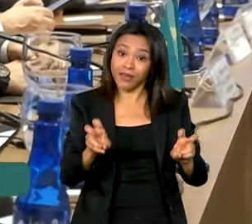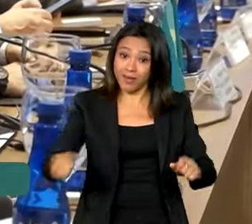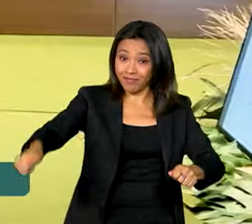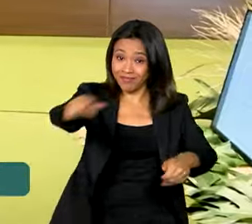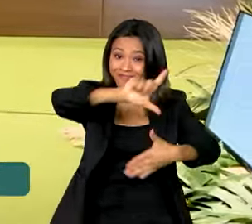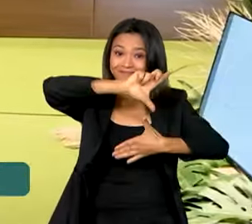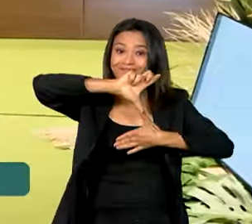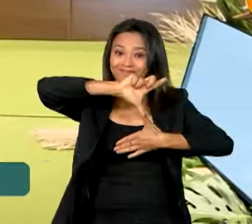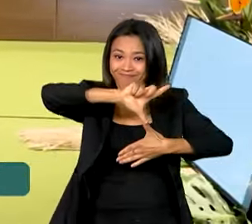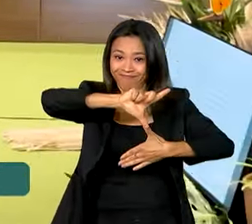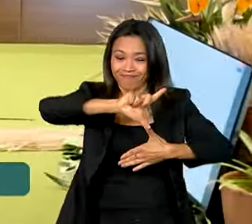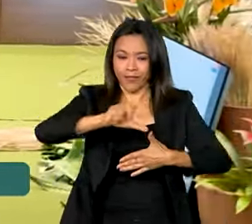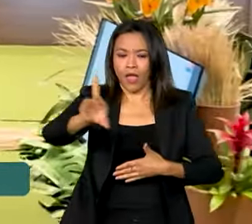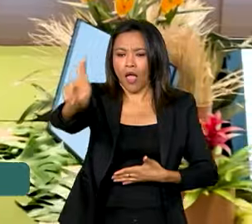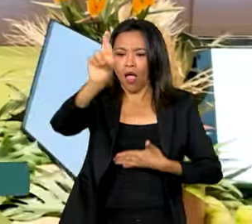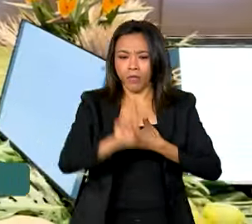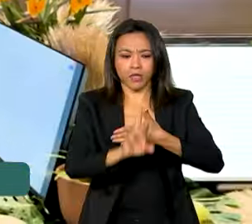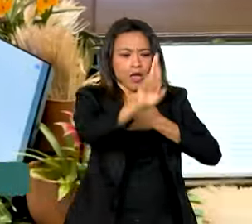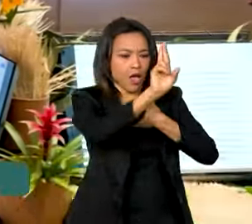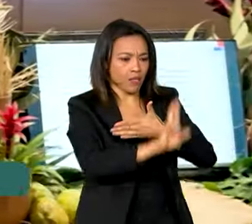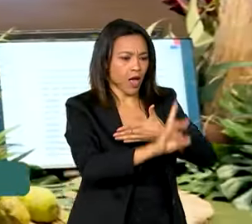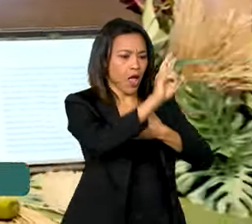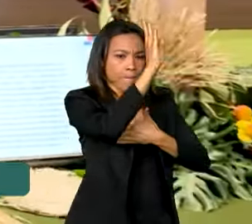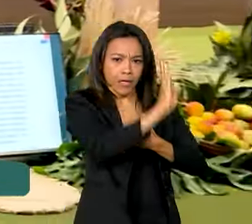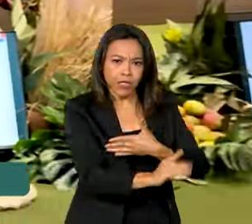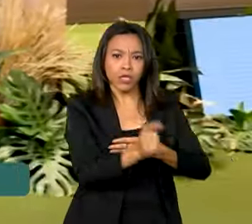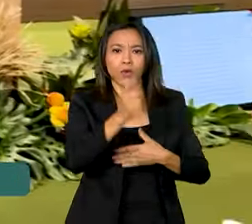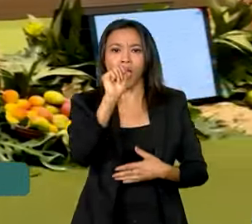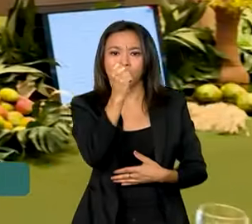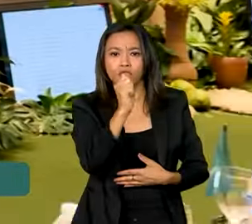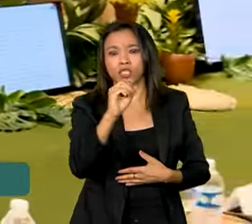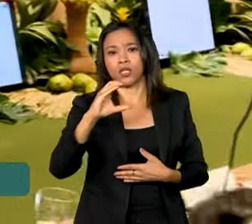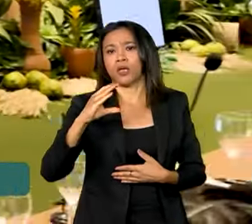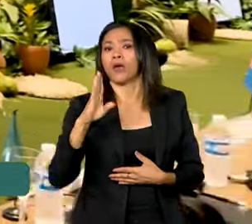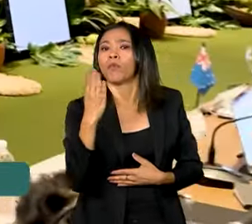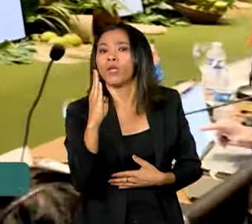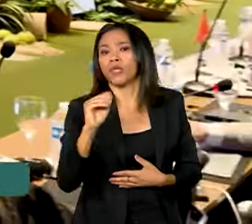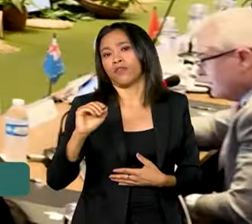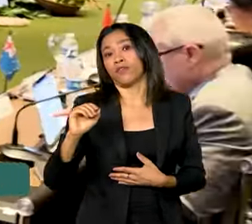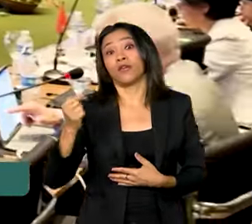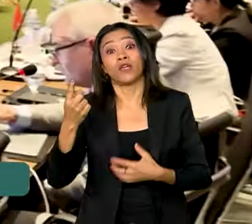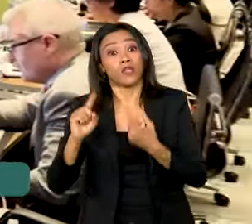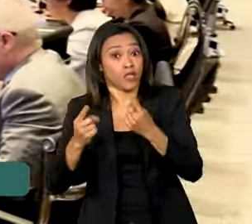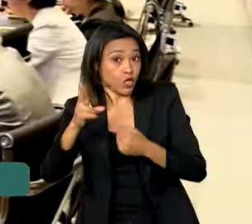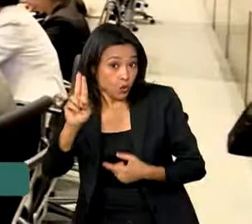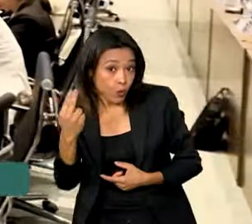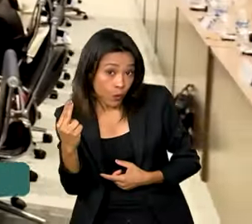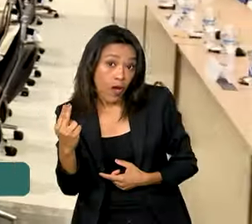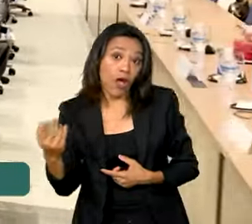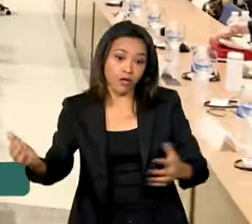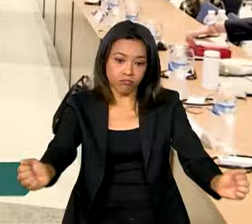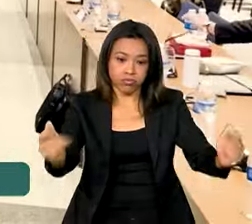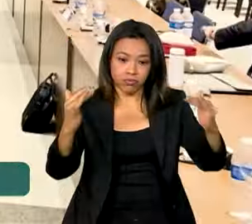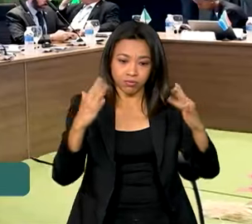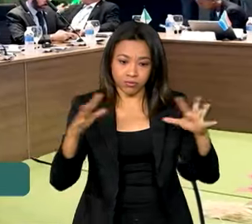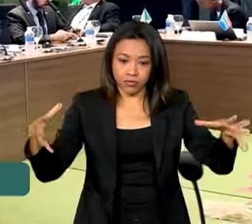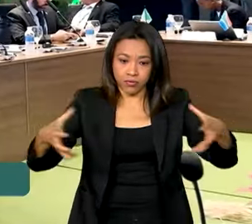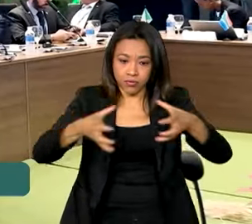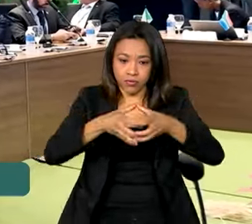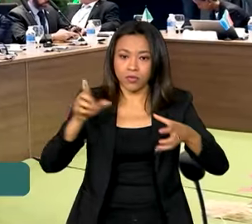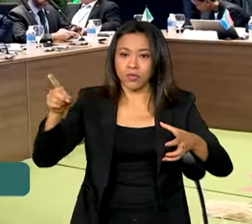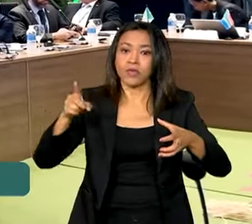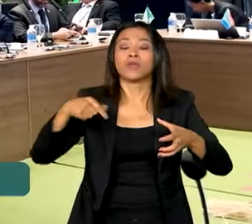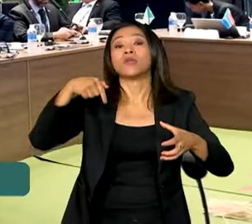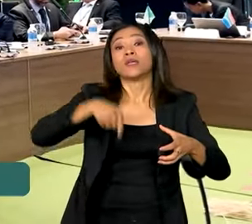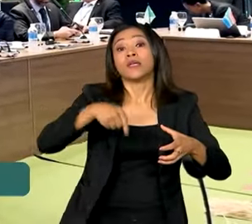Latina. Representantes do Brasil, Argentina, Bolívia, Chile e Uruguai participaram da 48ª